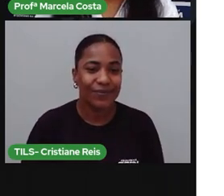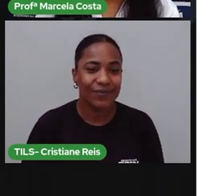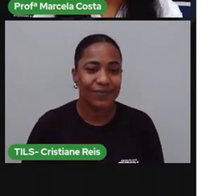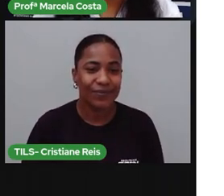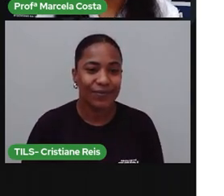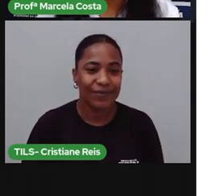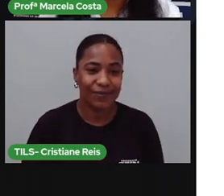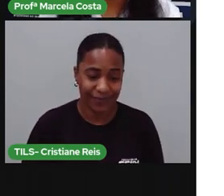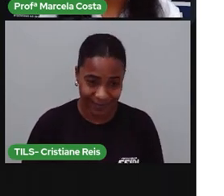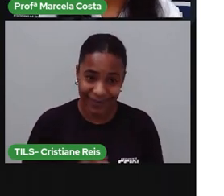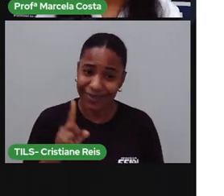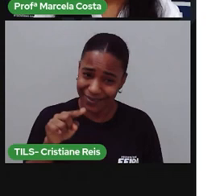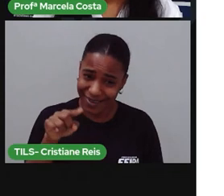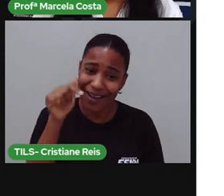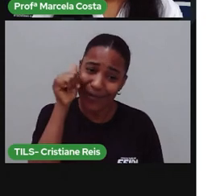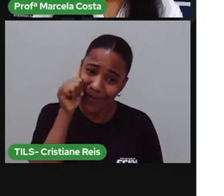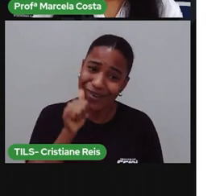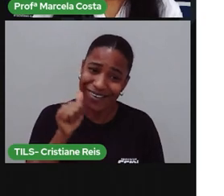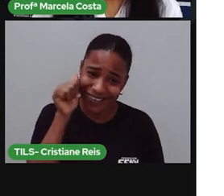A mulher, não é isso?